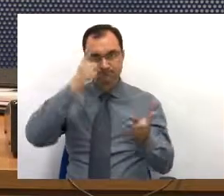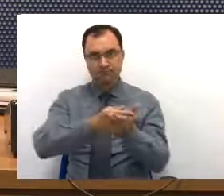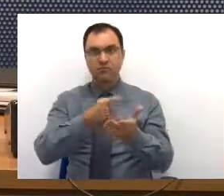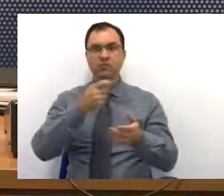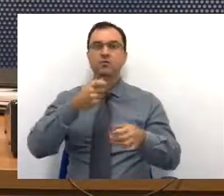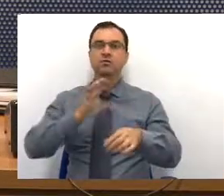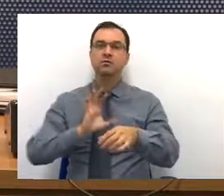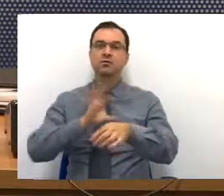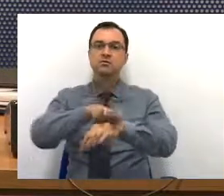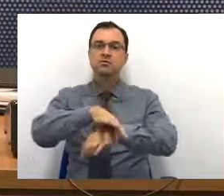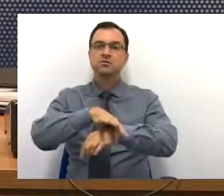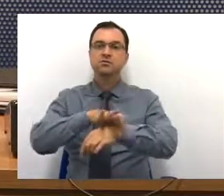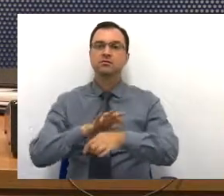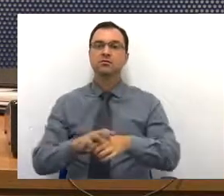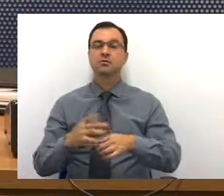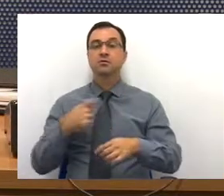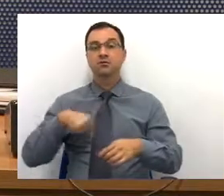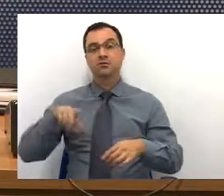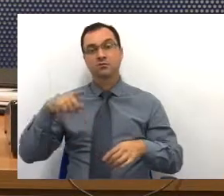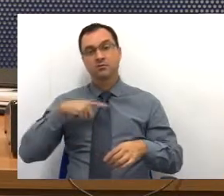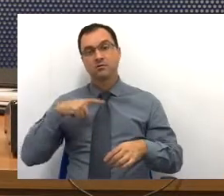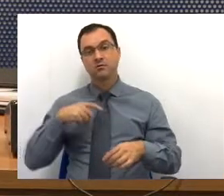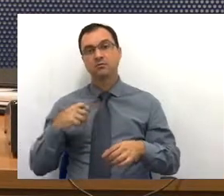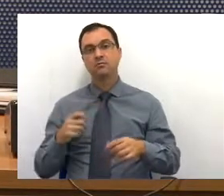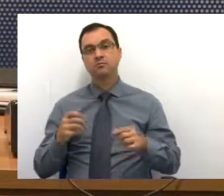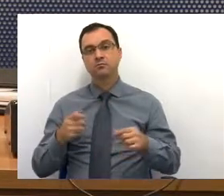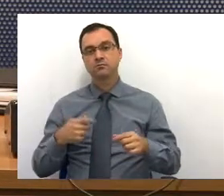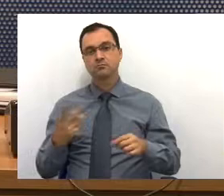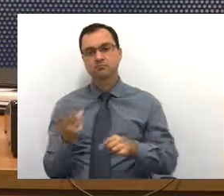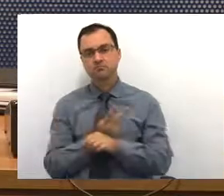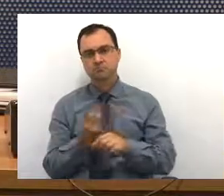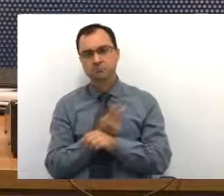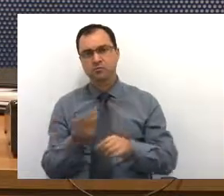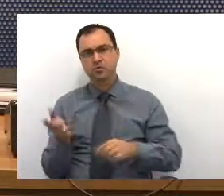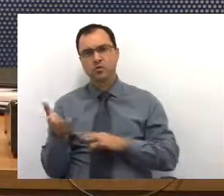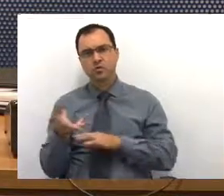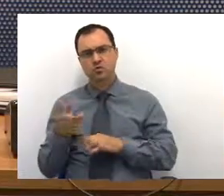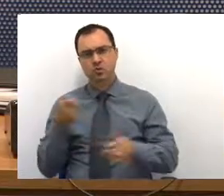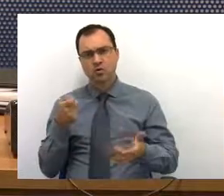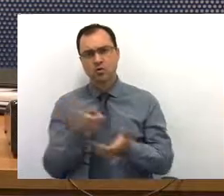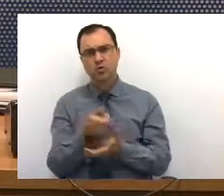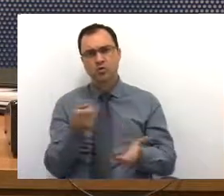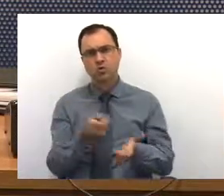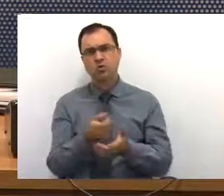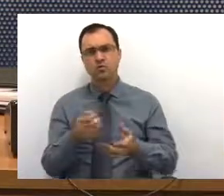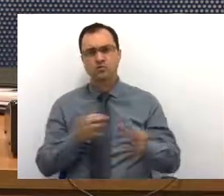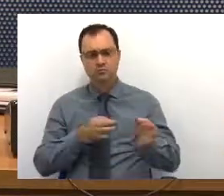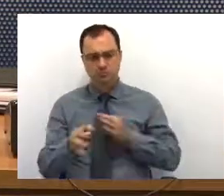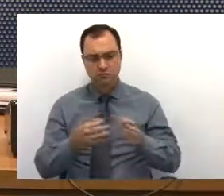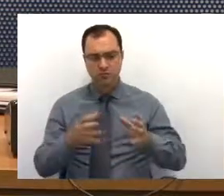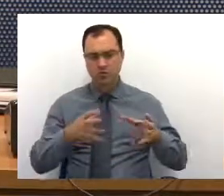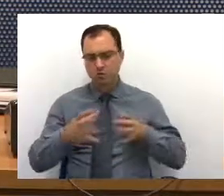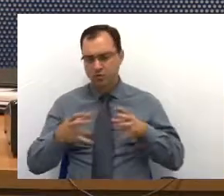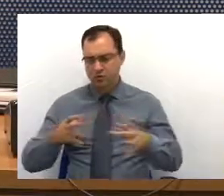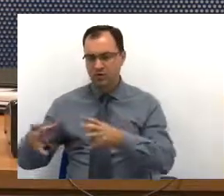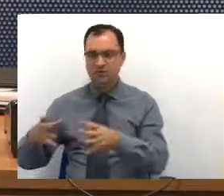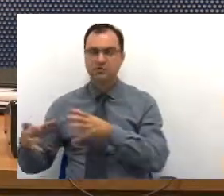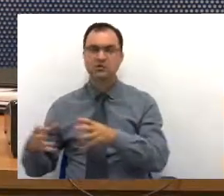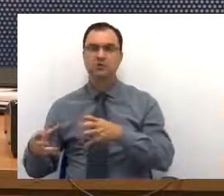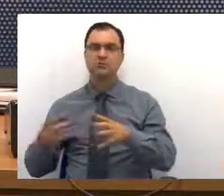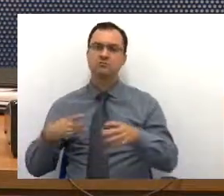caso, nós temos procurado agilizar as compras, nos planejar melhor, nos organizarmos